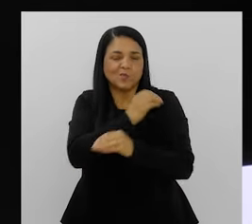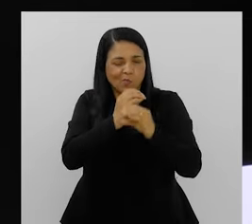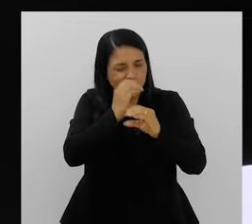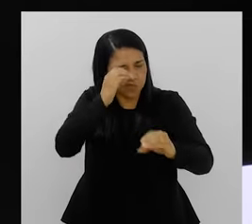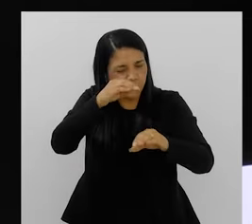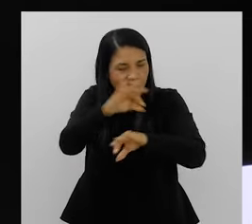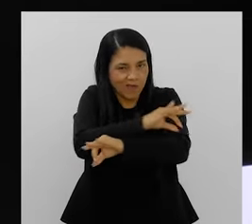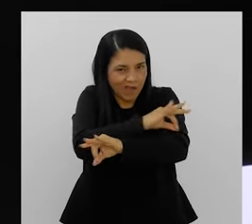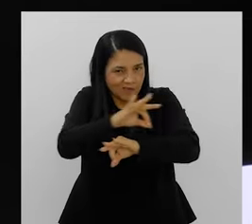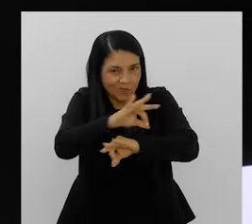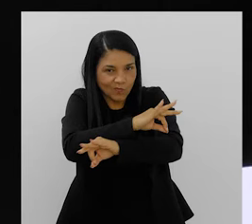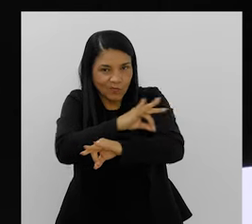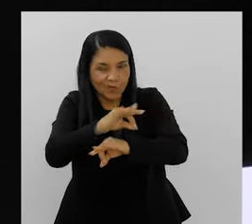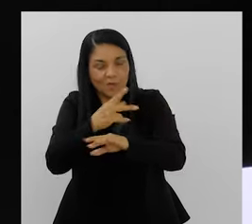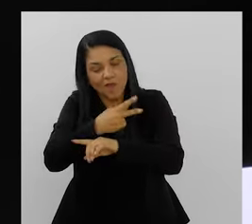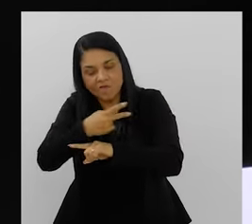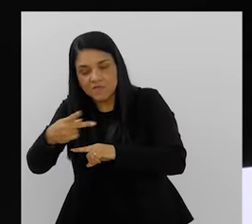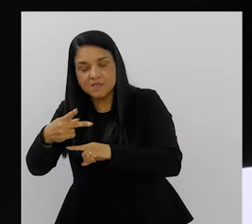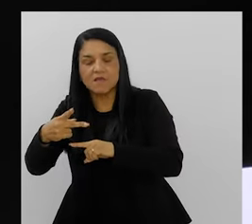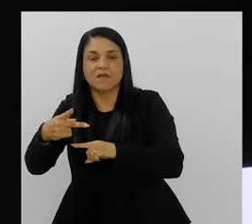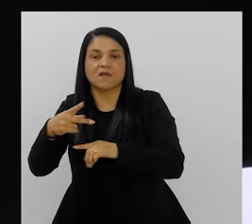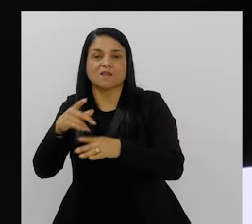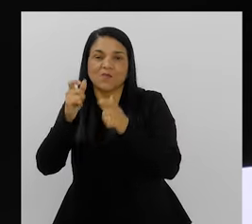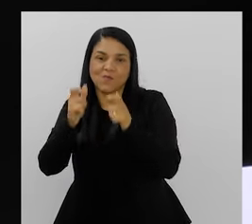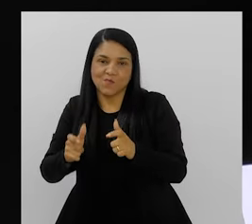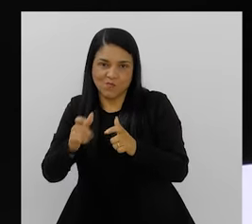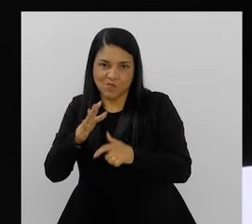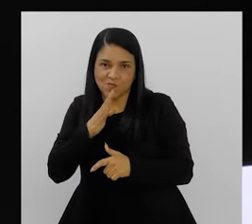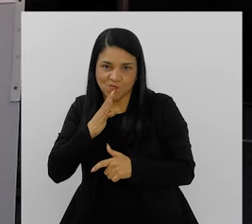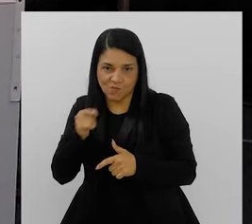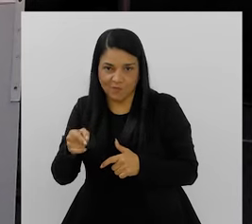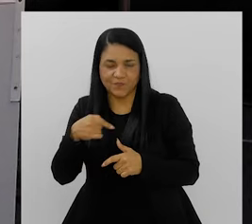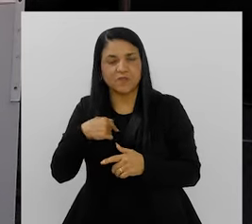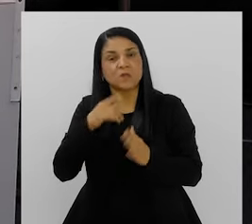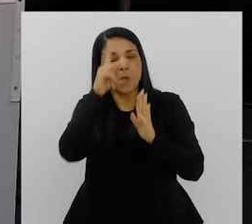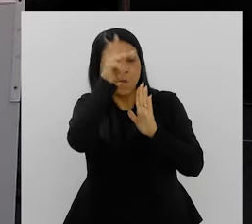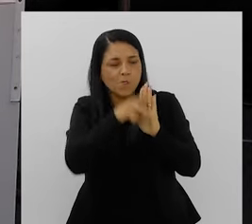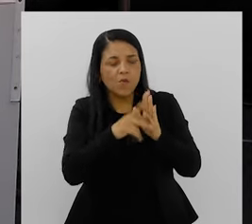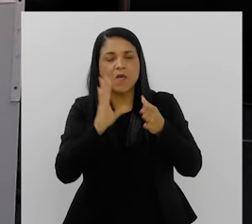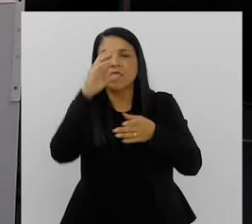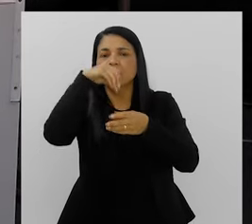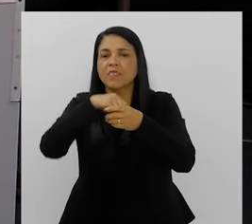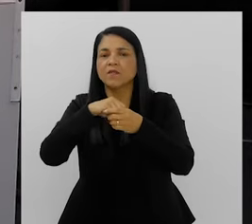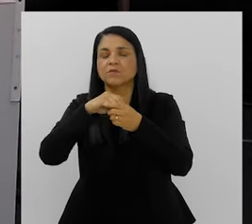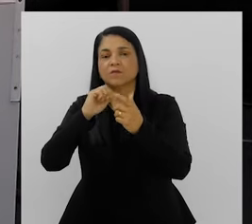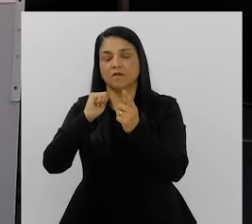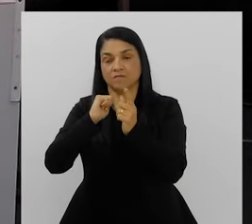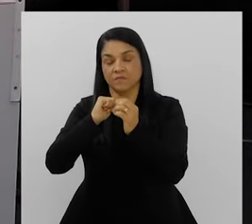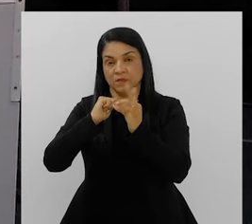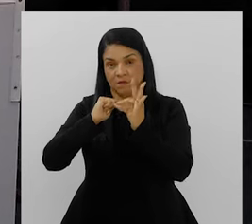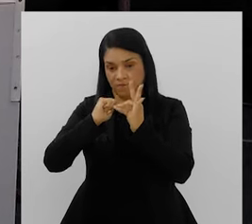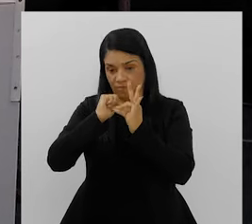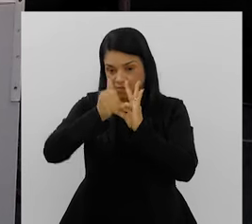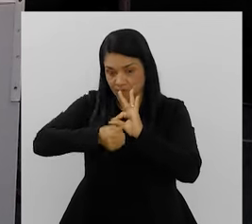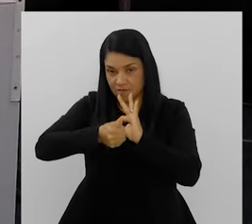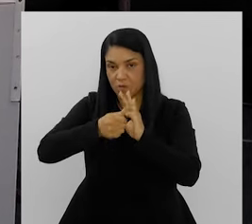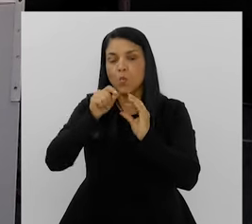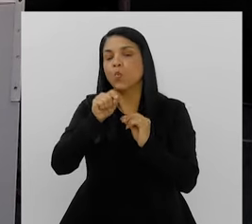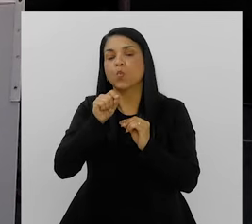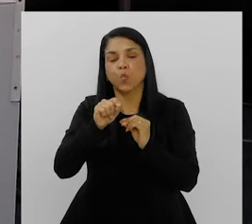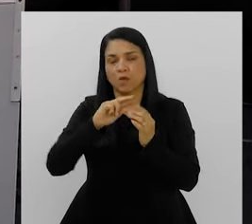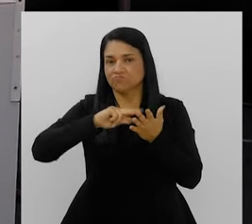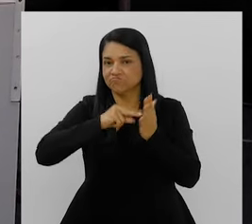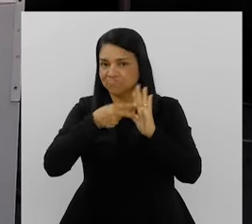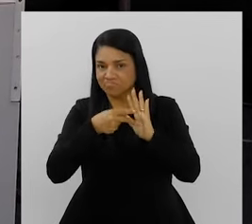de engenharia, que vão lá para visitar e conhecer o espaço. O projeto na Vila Olímpica consiste em que? Então, eu sou fruto desses